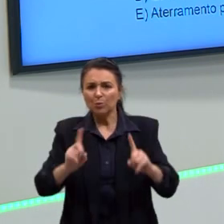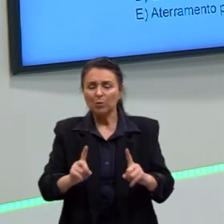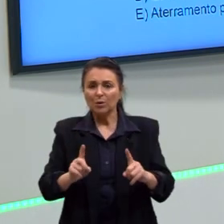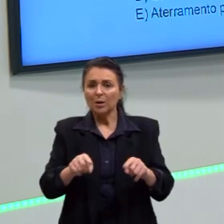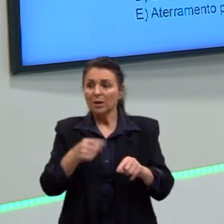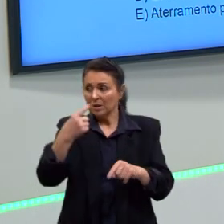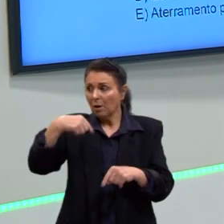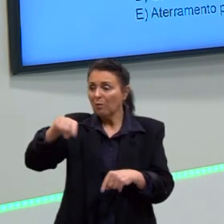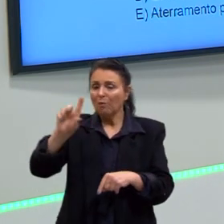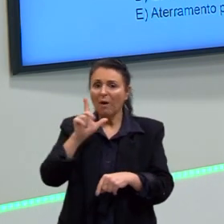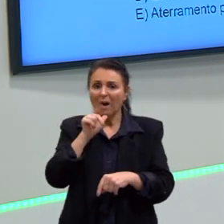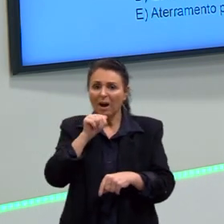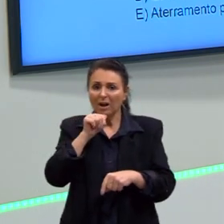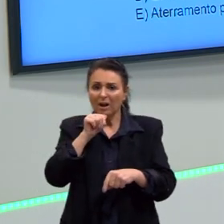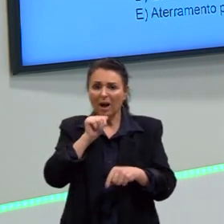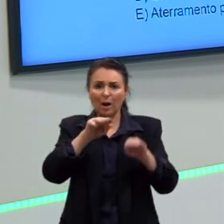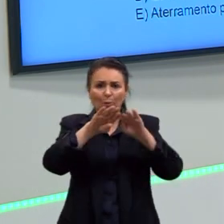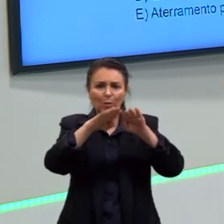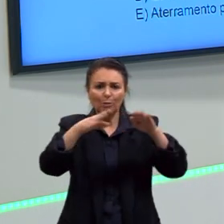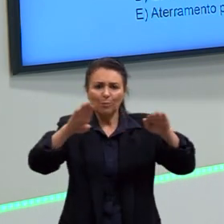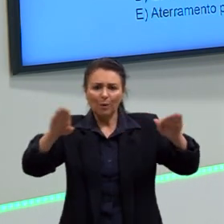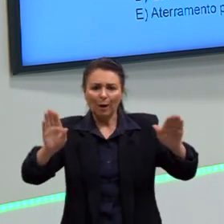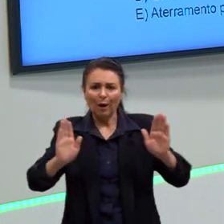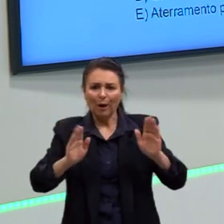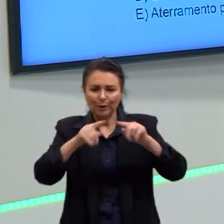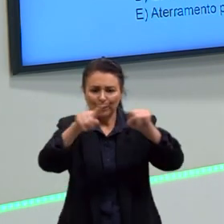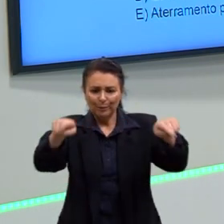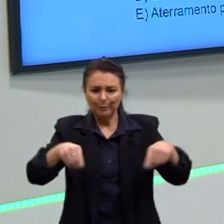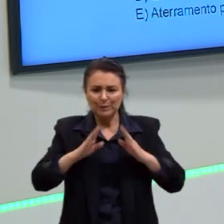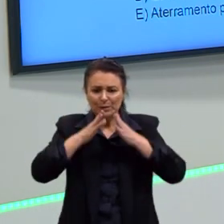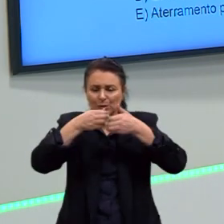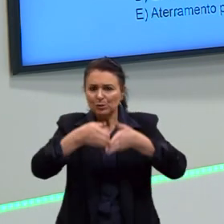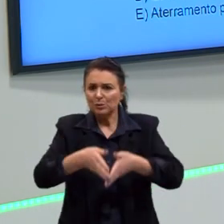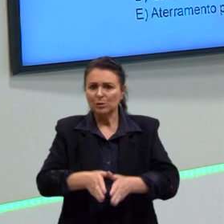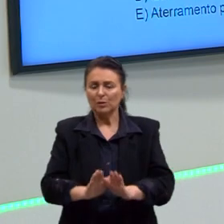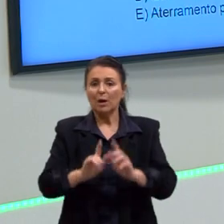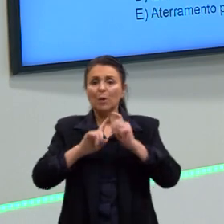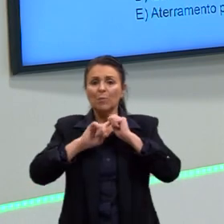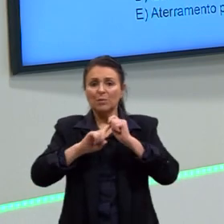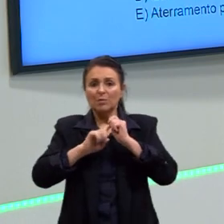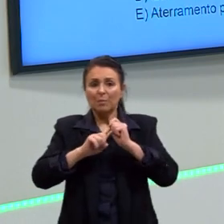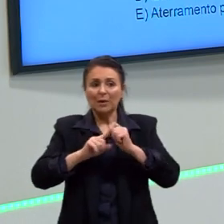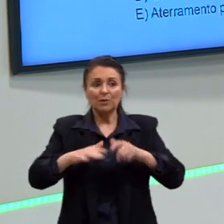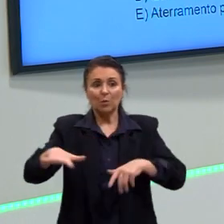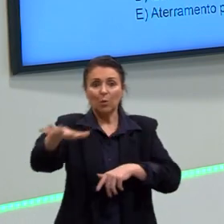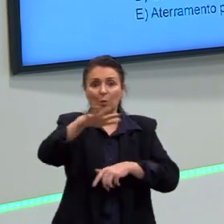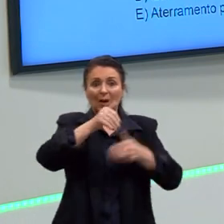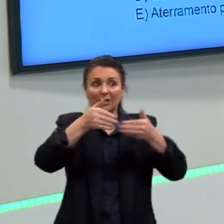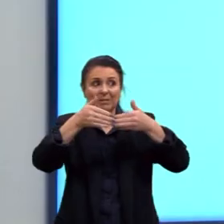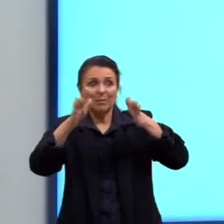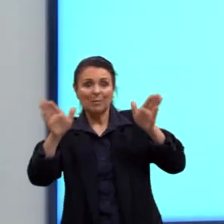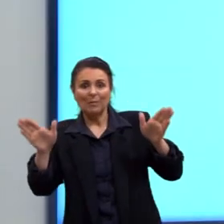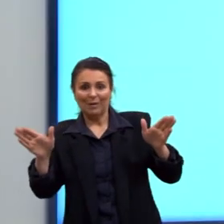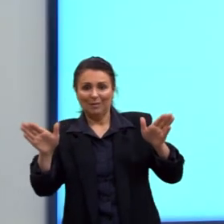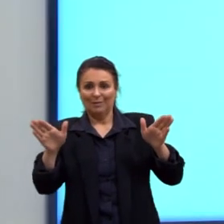entrar no mar, em nada que tenha água. Em piscina, enfim. Mas, principalmente, em locais abertos, como acontece no mar.